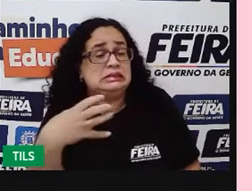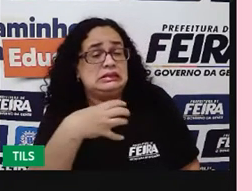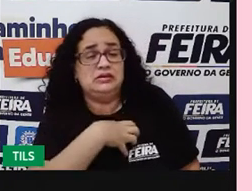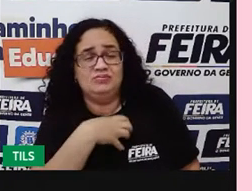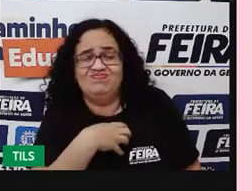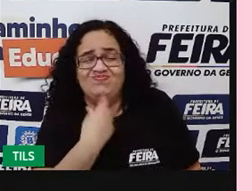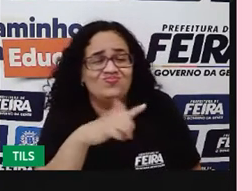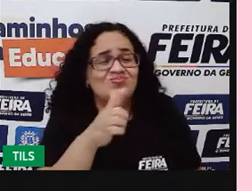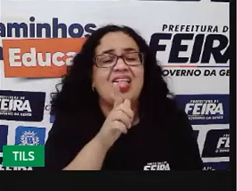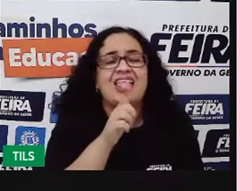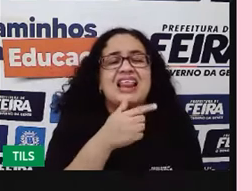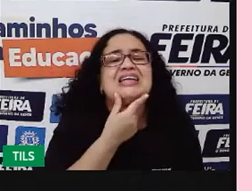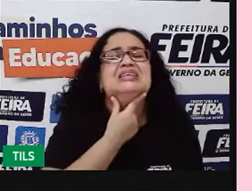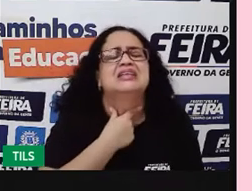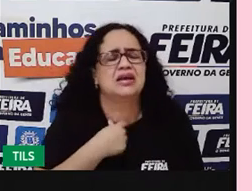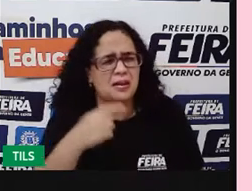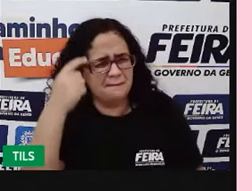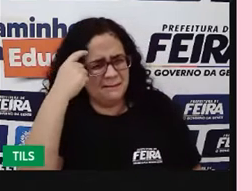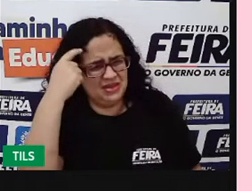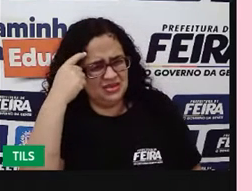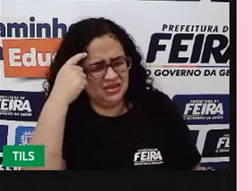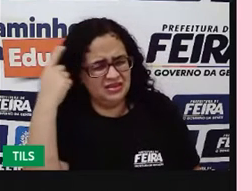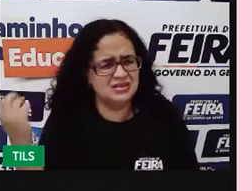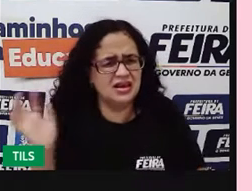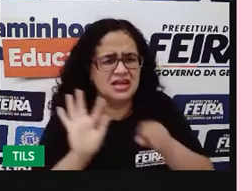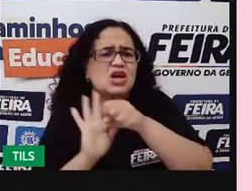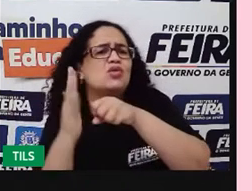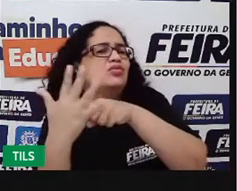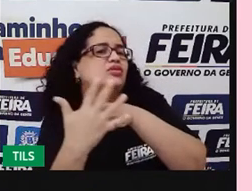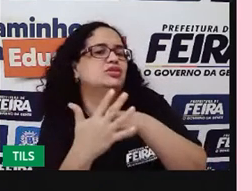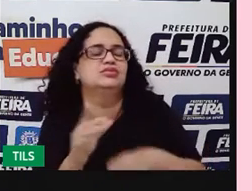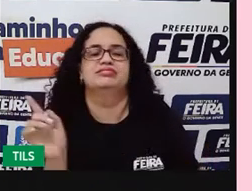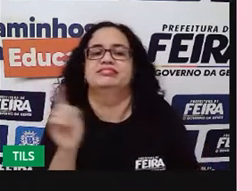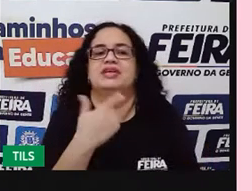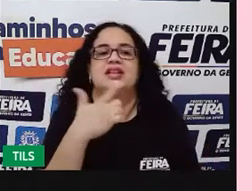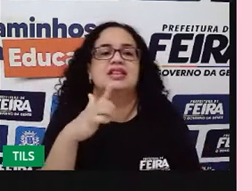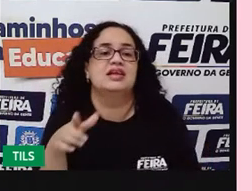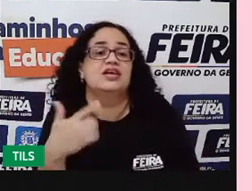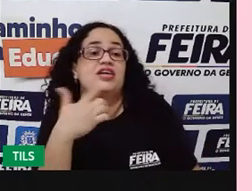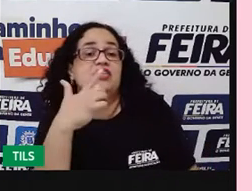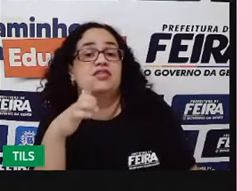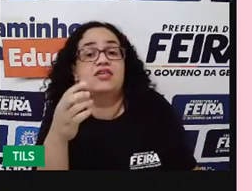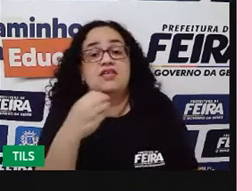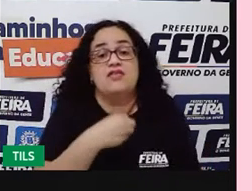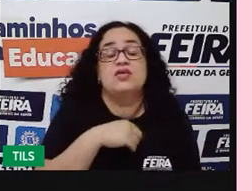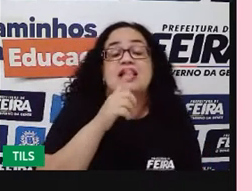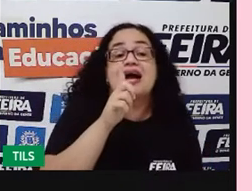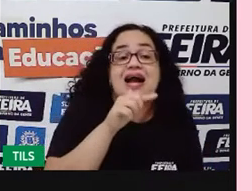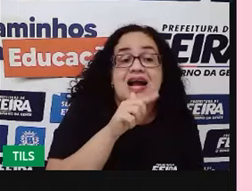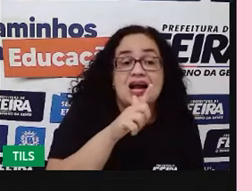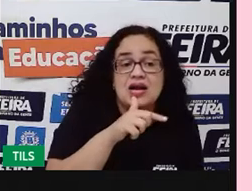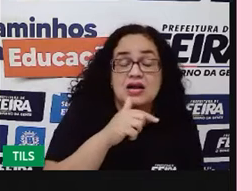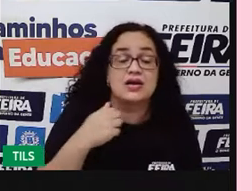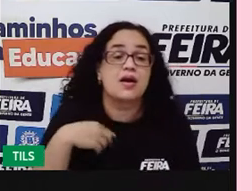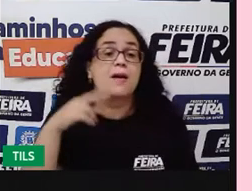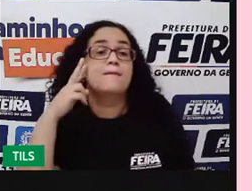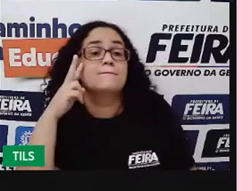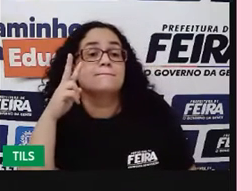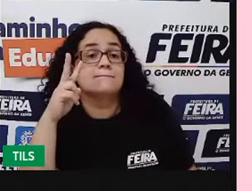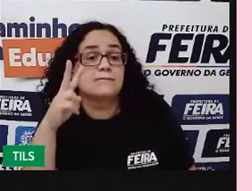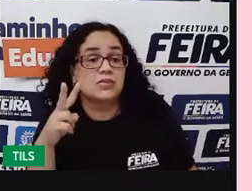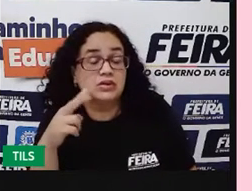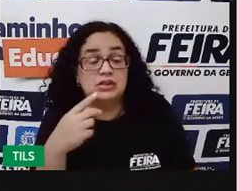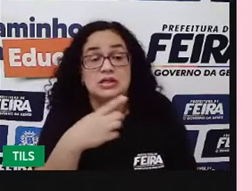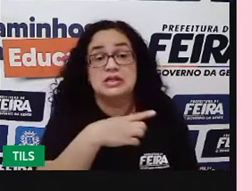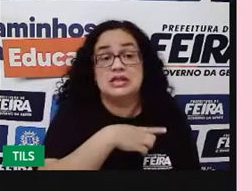desidratada. Pensei, será que é o vídeo? Nada disso, é falta d'água mesmo. E a gente vai ver o quanto essas